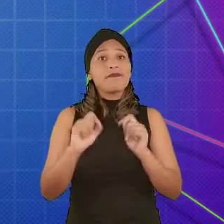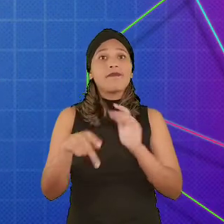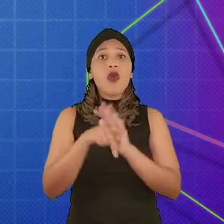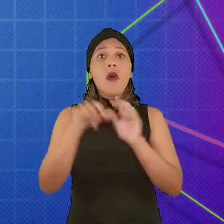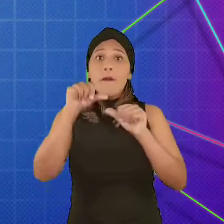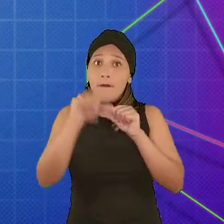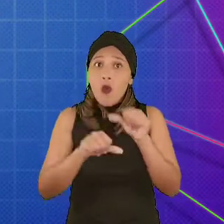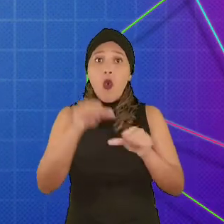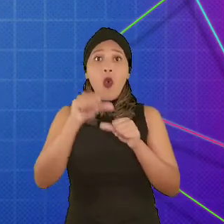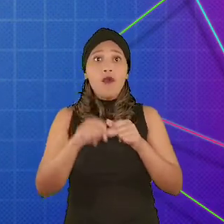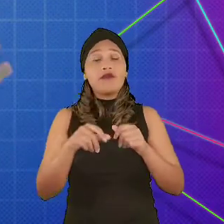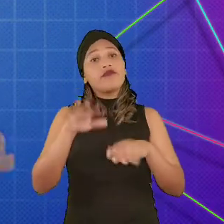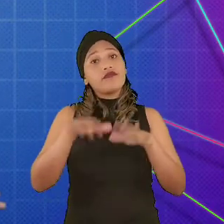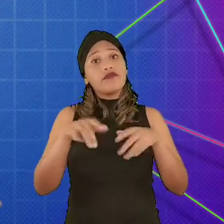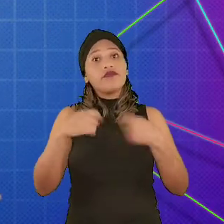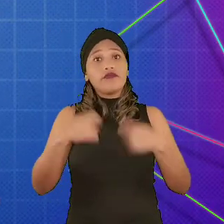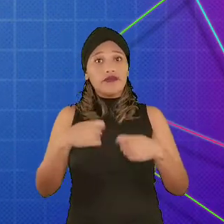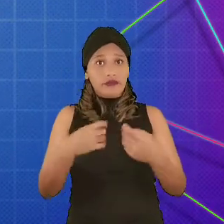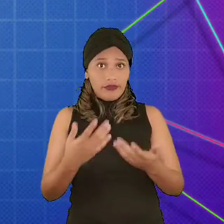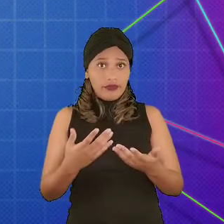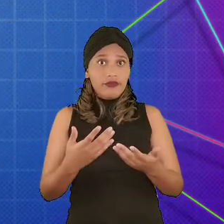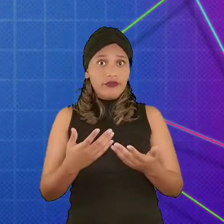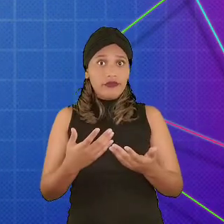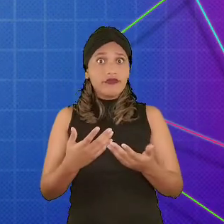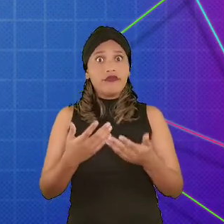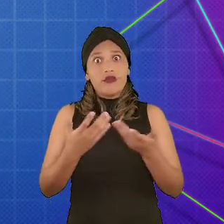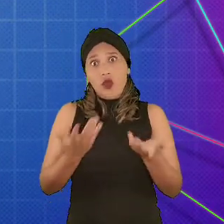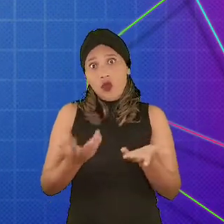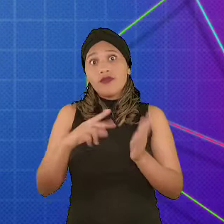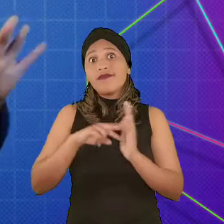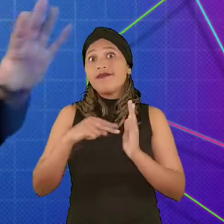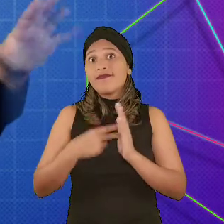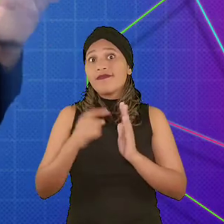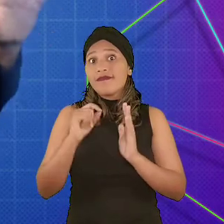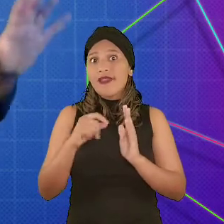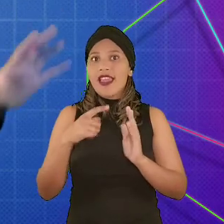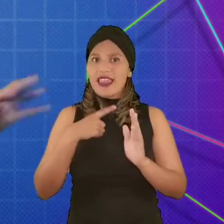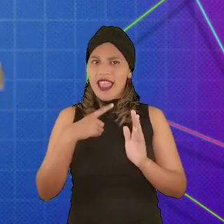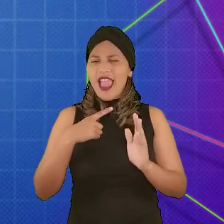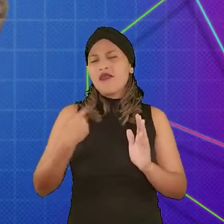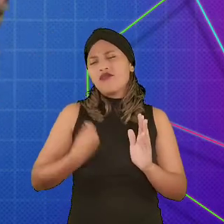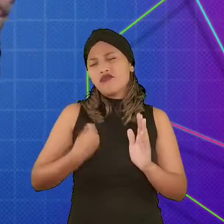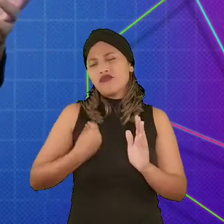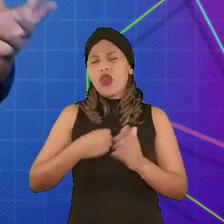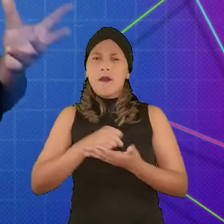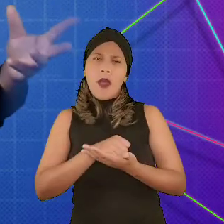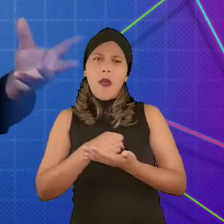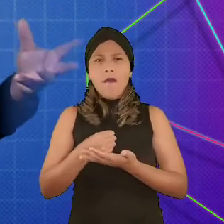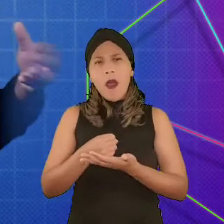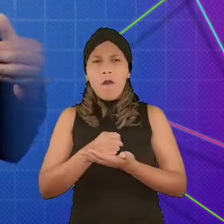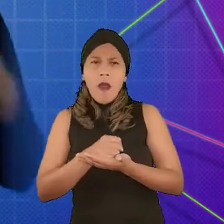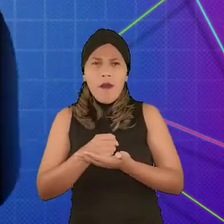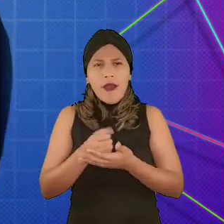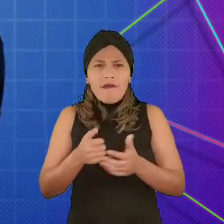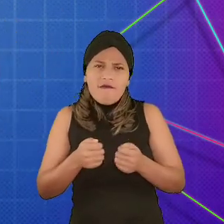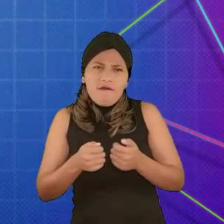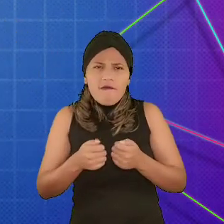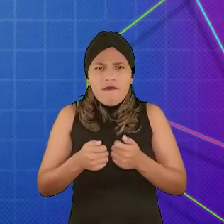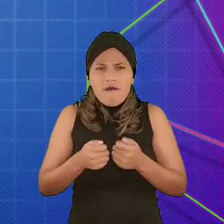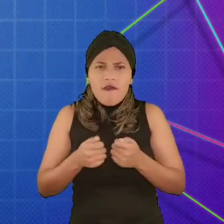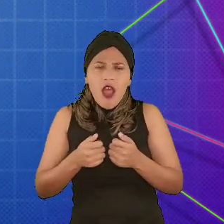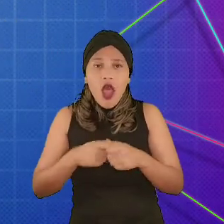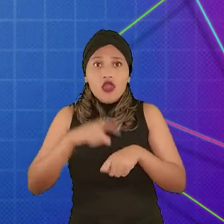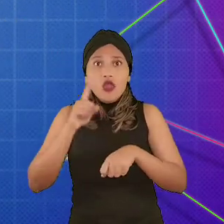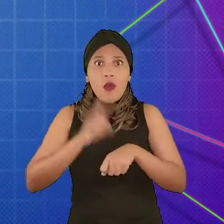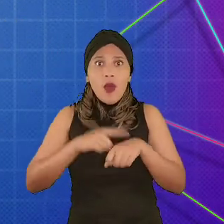modificações em cima do jogo original. Ou seja, você tem lá o seu jogo que você joga de tal maneira e, a partir